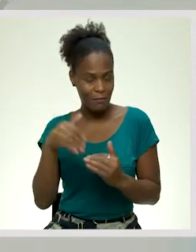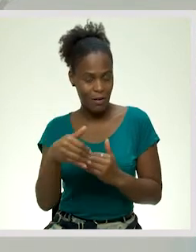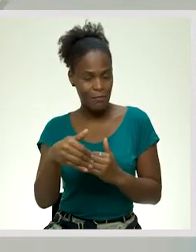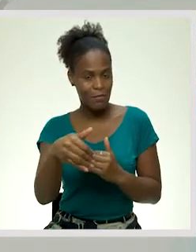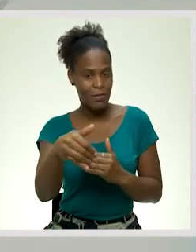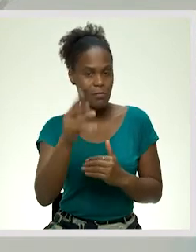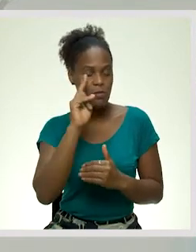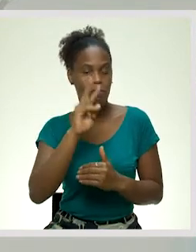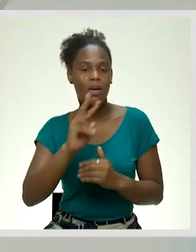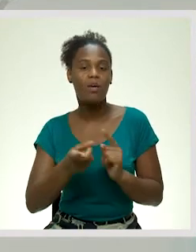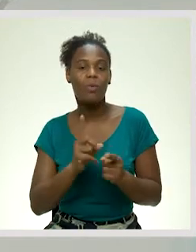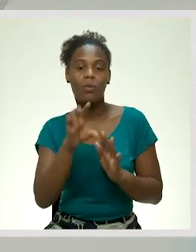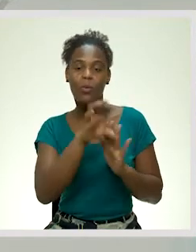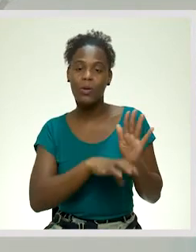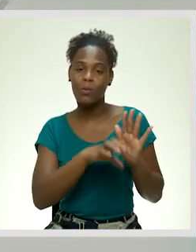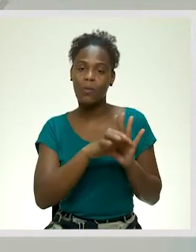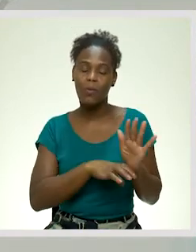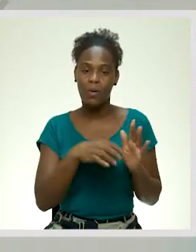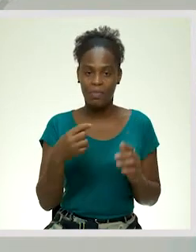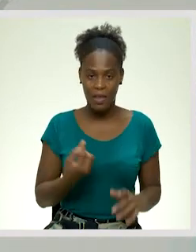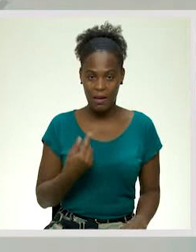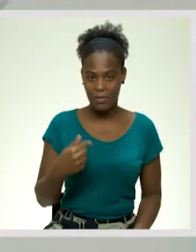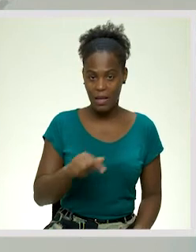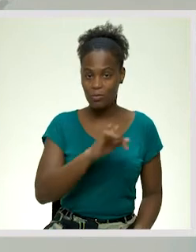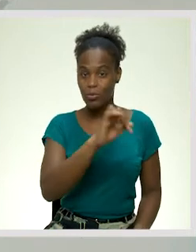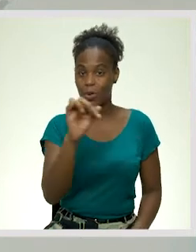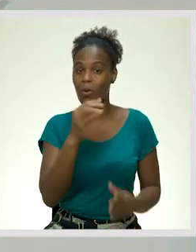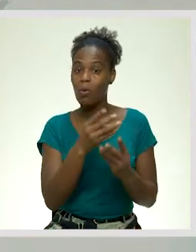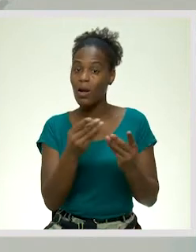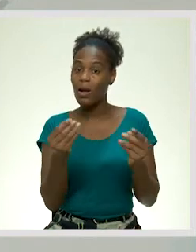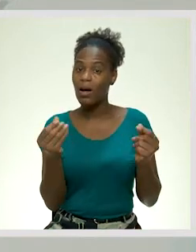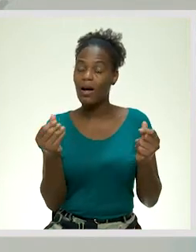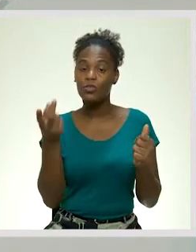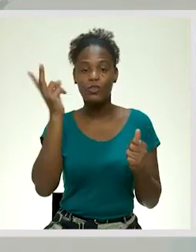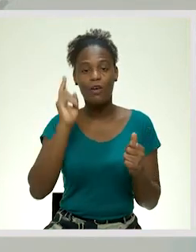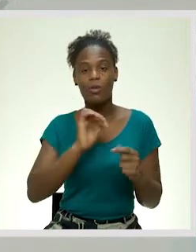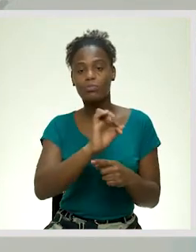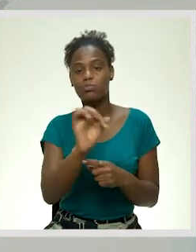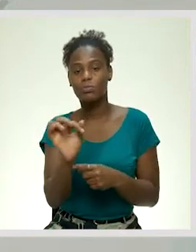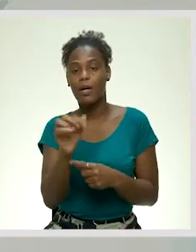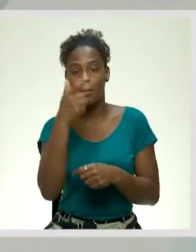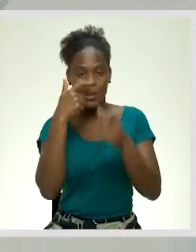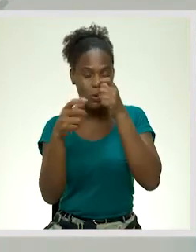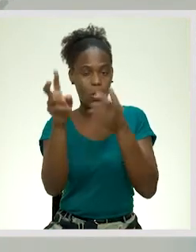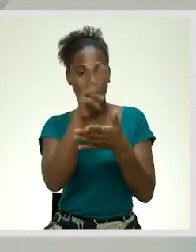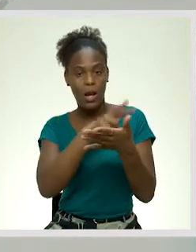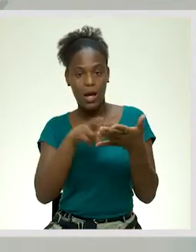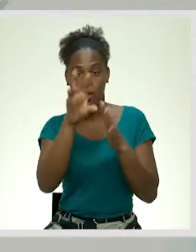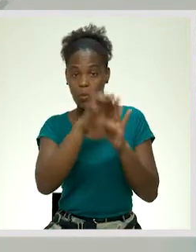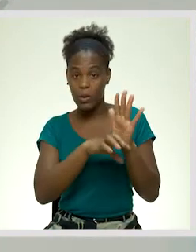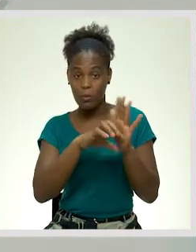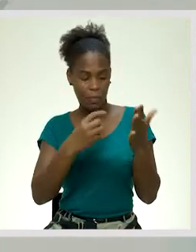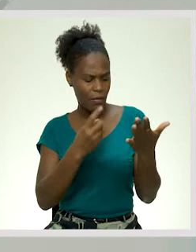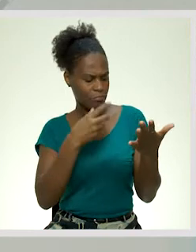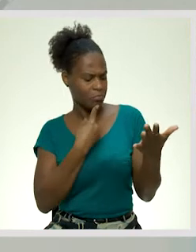ver mais à frente que no currículo vitae devem constar as suas qualidades e as suas valências. Aquela pessoa que lê o seu currículo deve